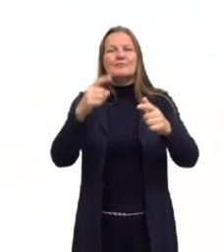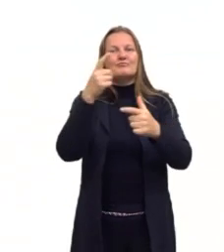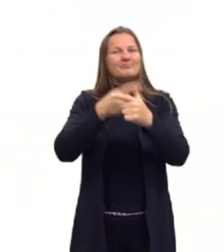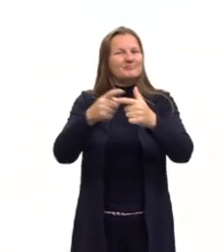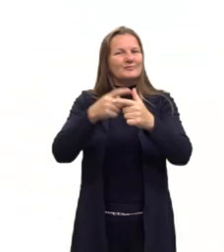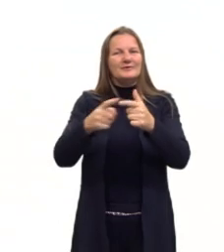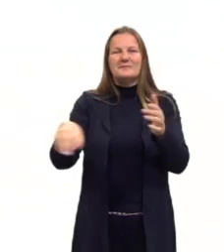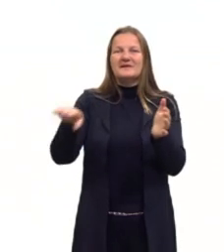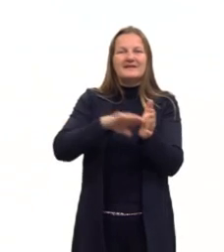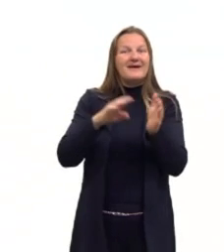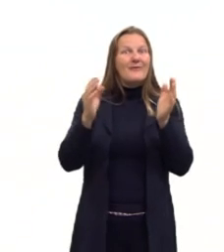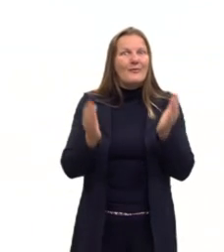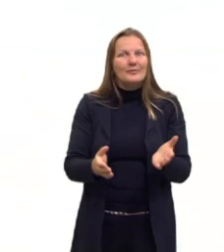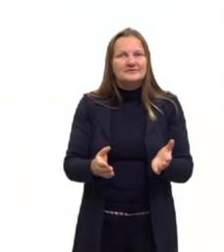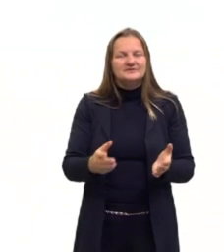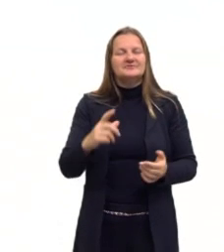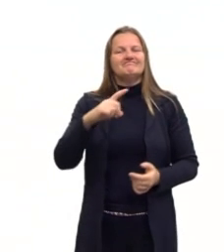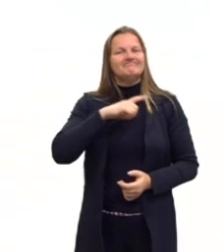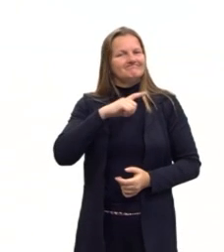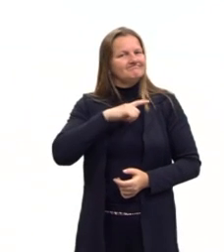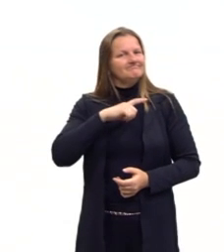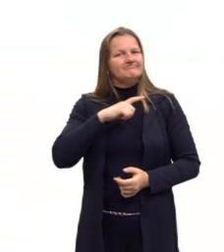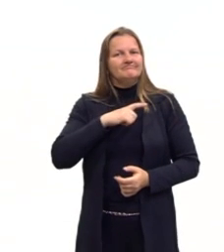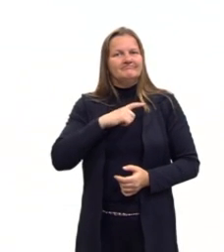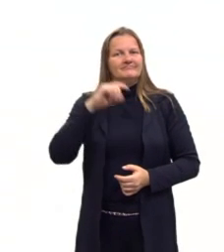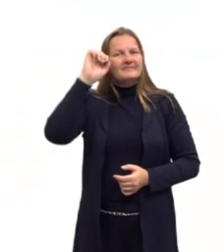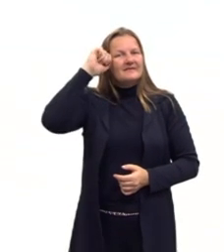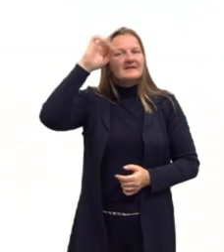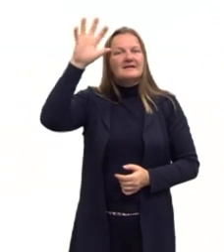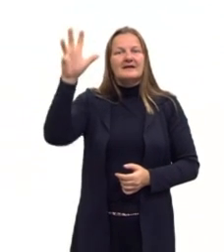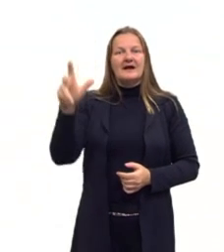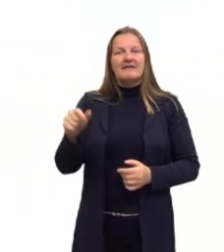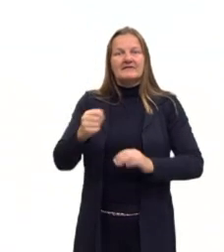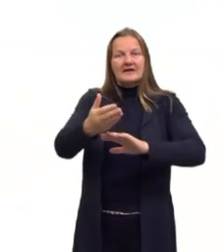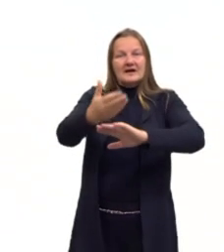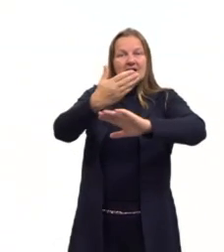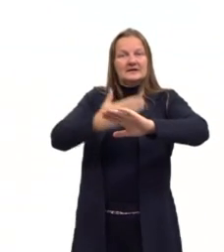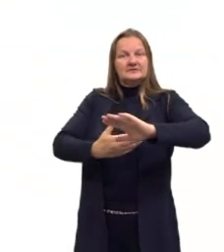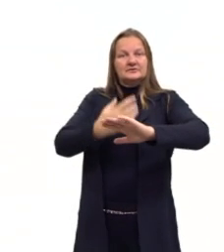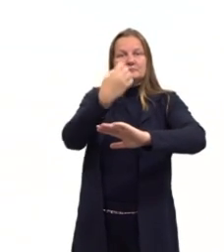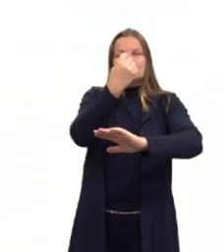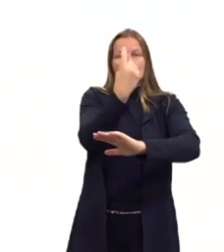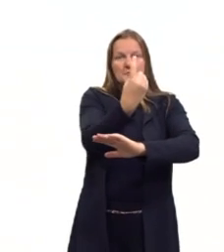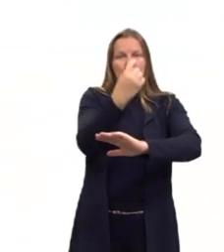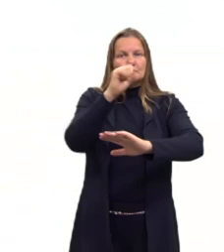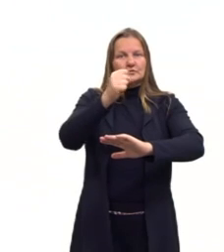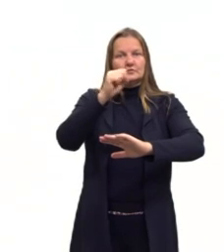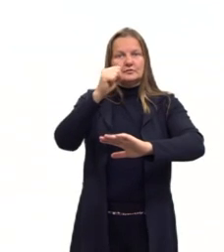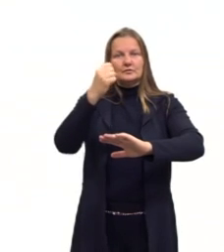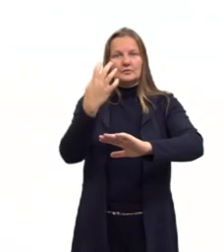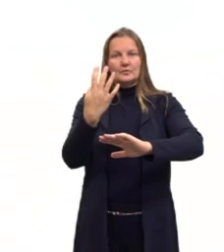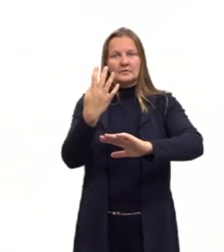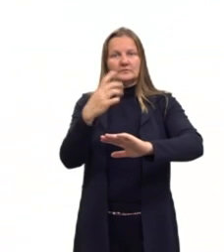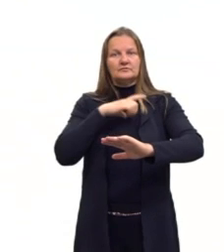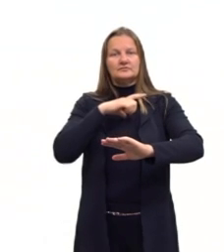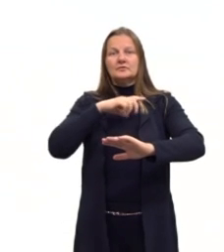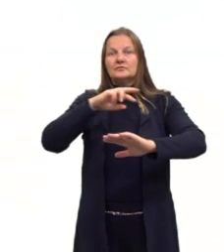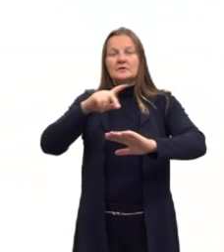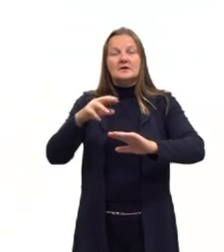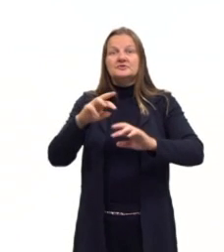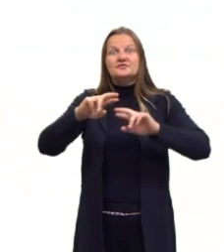nos dias de hoje, por exemplo, que a África, até que, antes de 1884, ela era tribal, né,